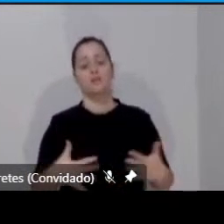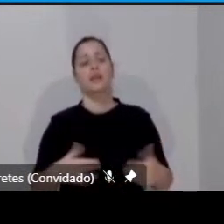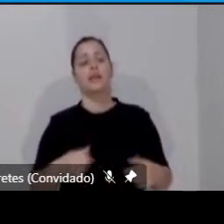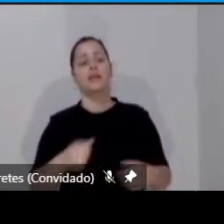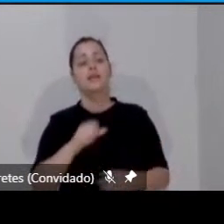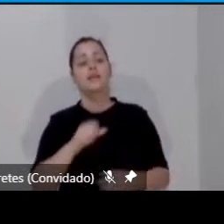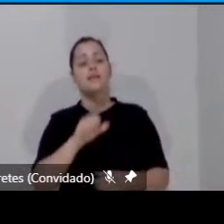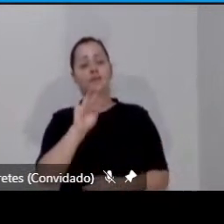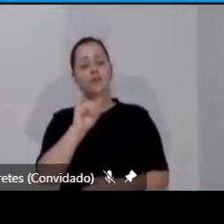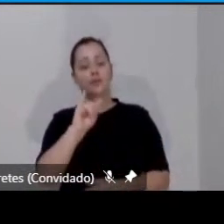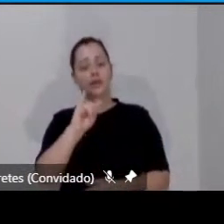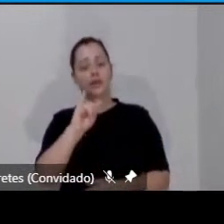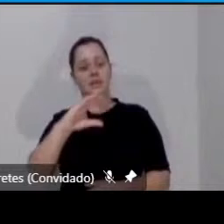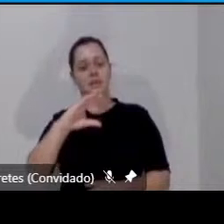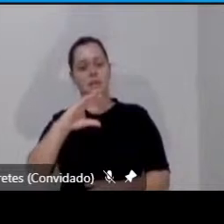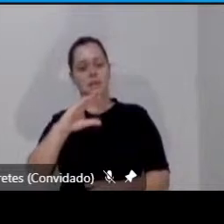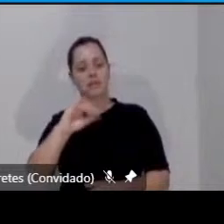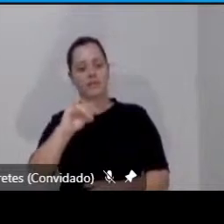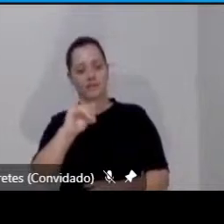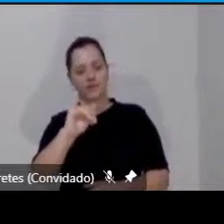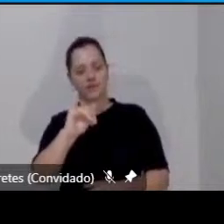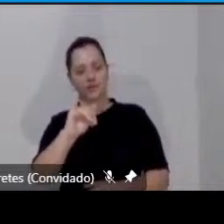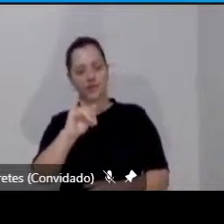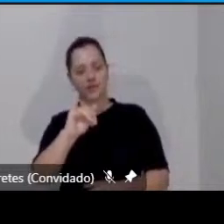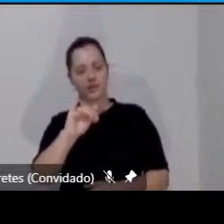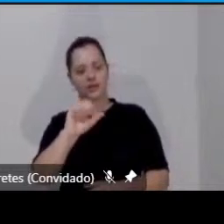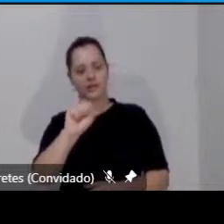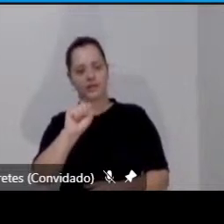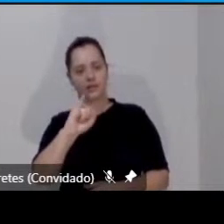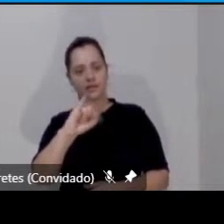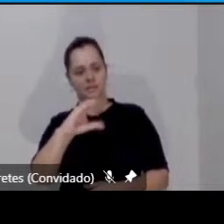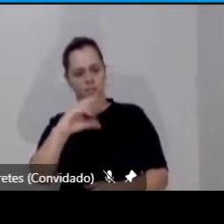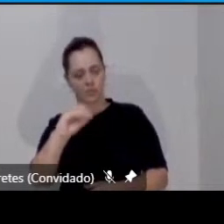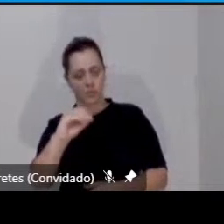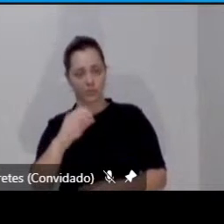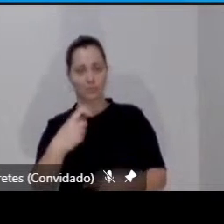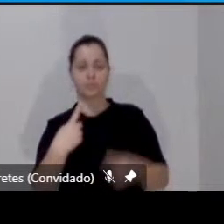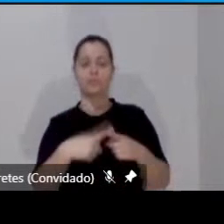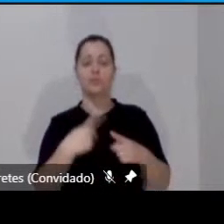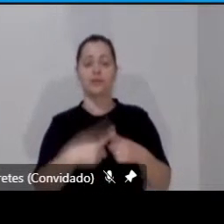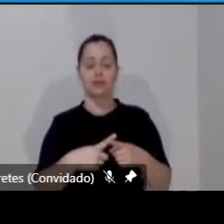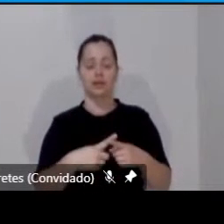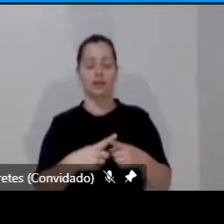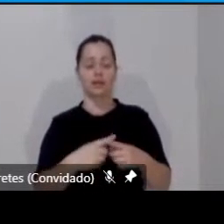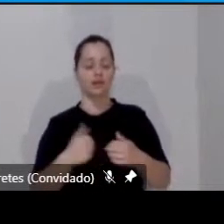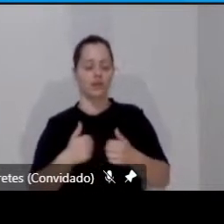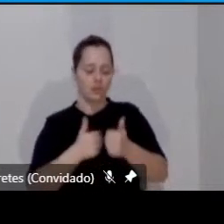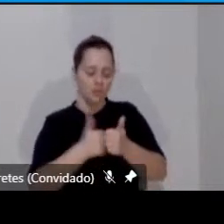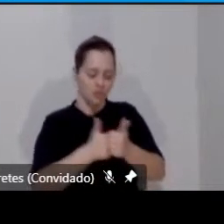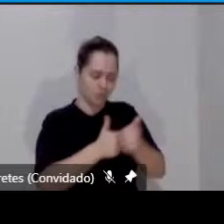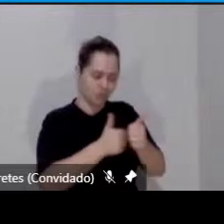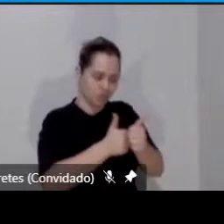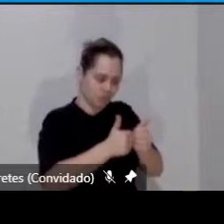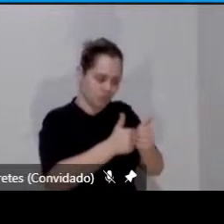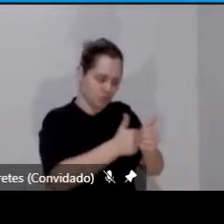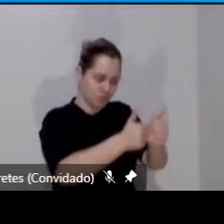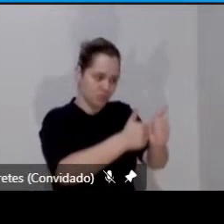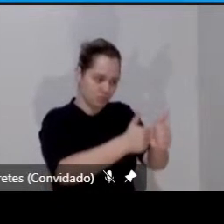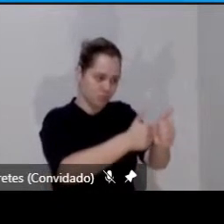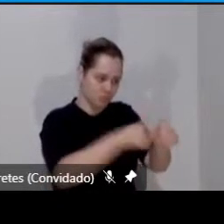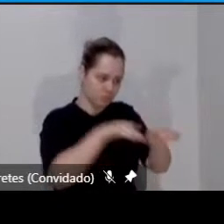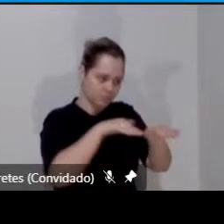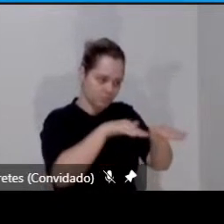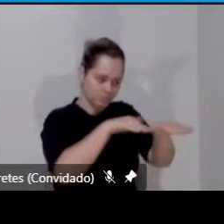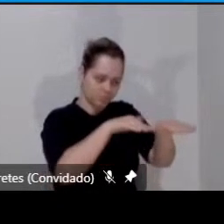tem espaço para toda a frota se movimentando, por sorte que não é todo mundo que sai ao mesmo tempo. O